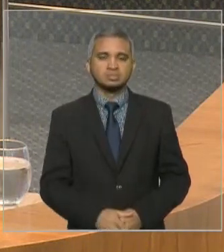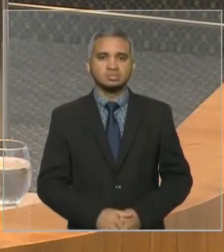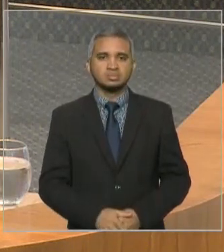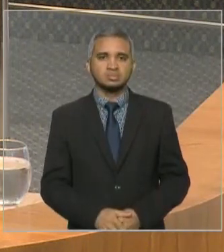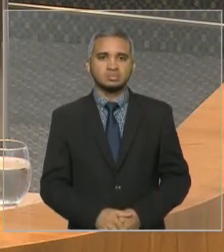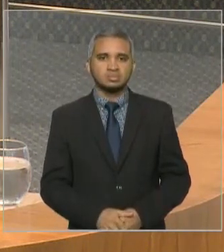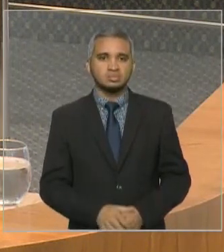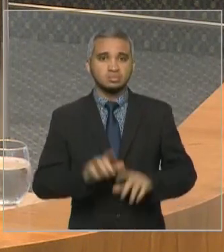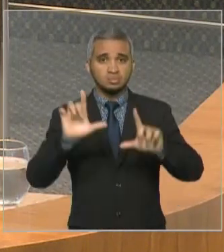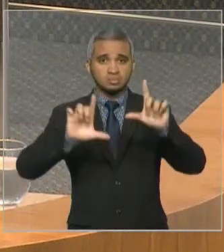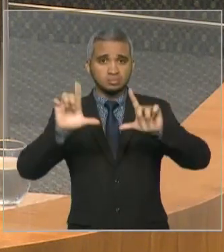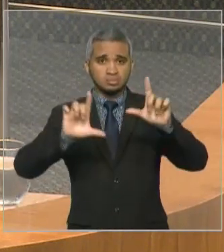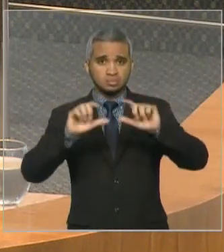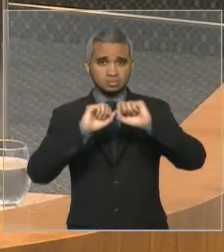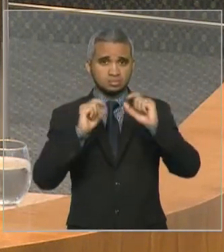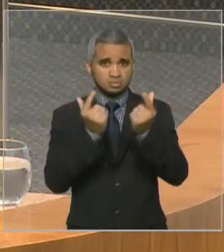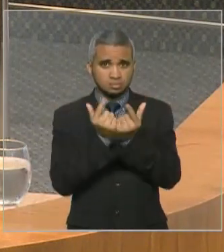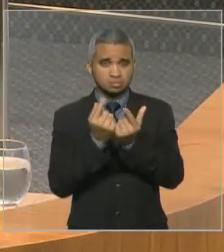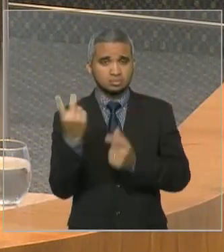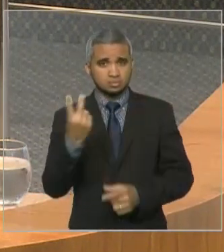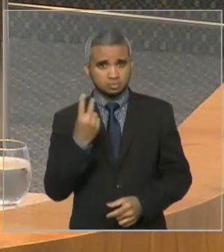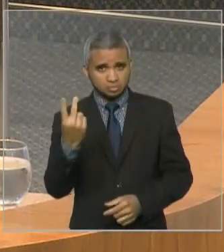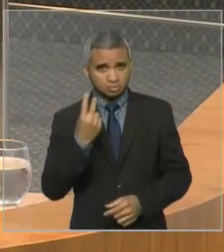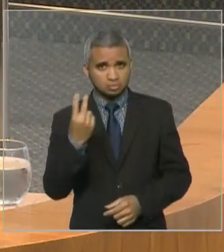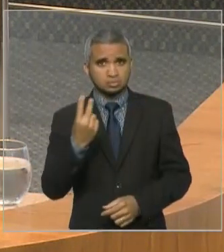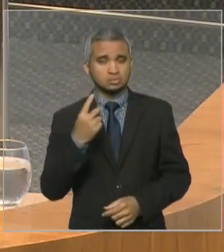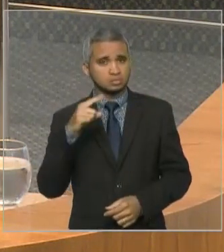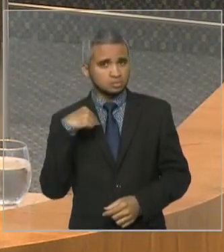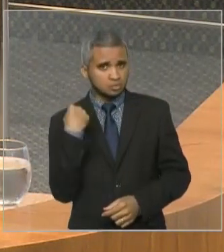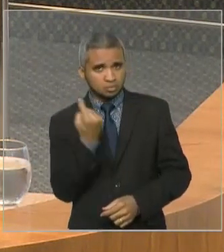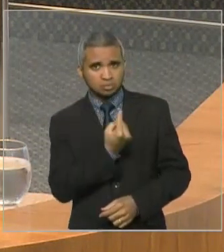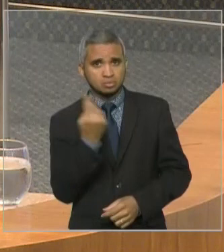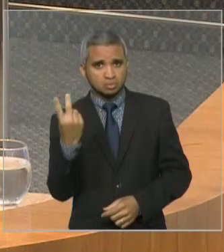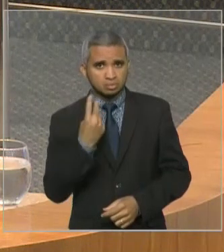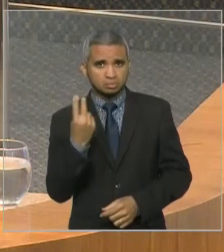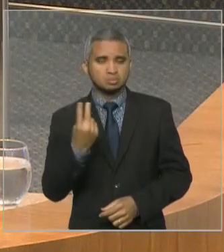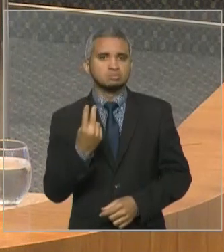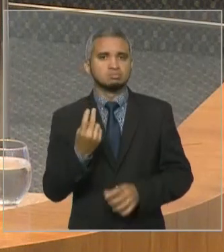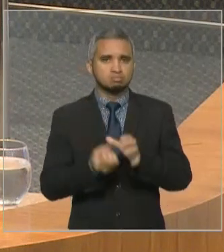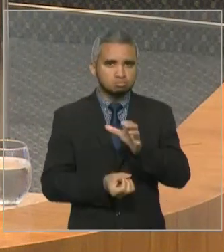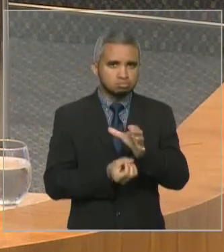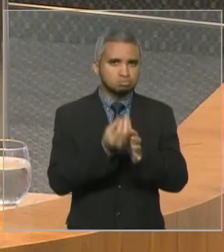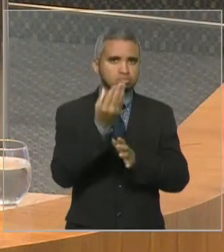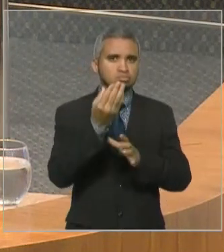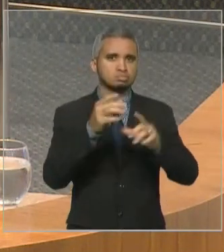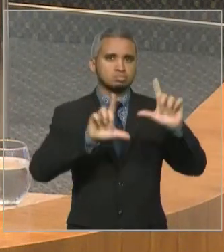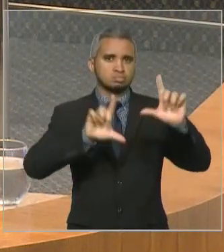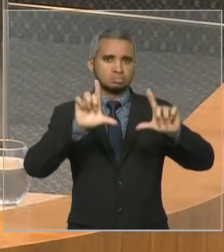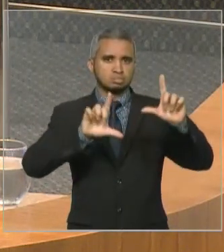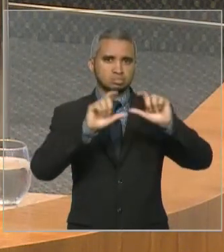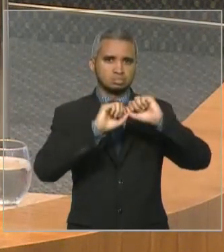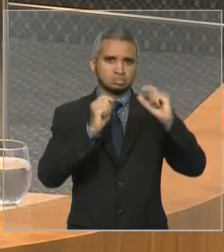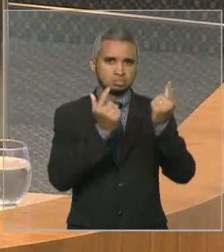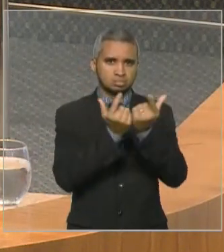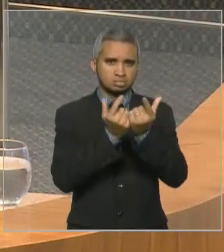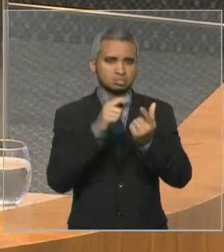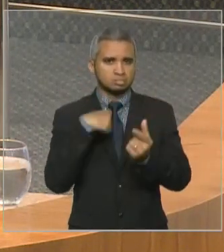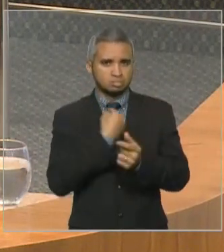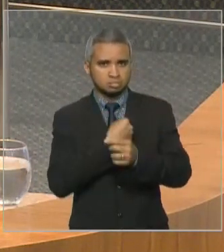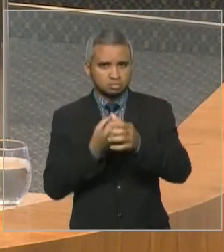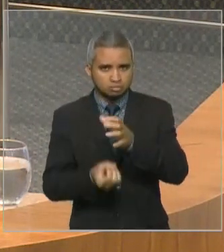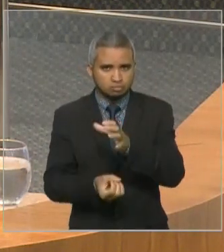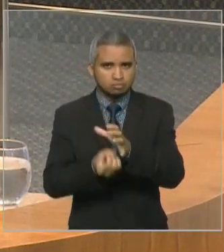A TV Assembleia foi a nossa gestão, deputado Antônio. Nós fizemos a TV Assembleia, inauguramos, implantamos.